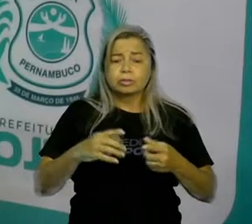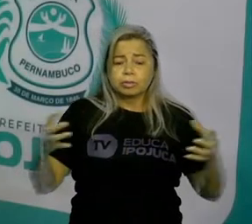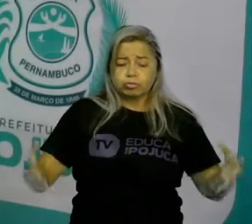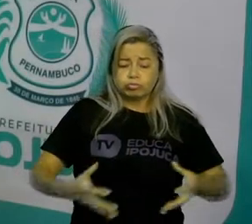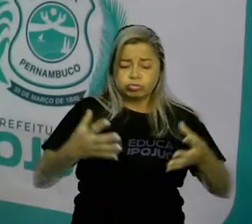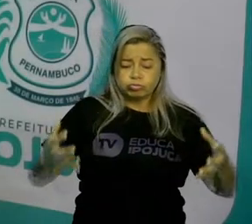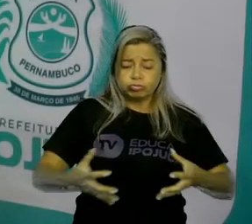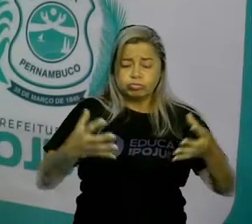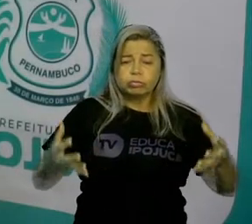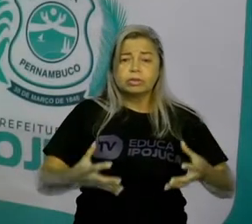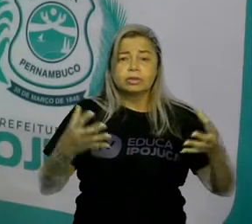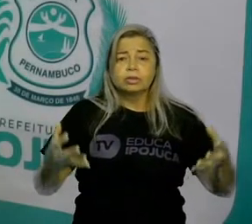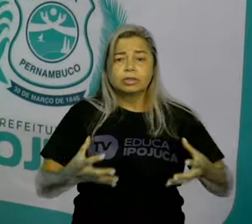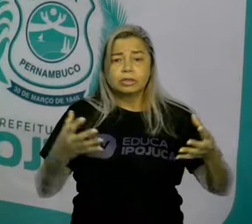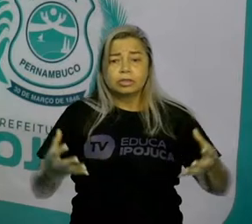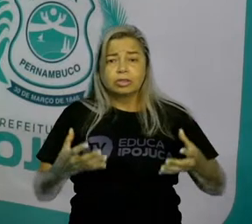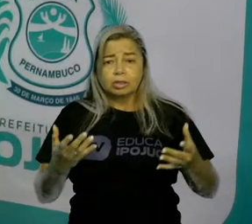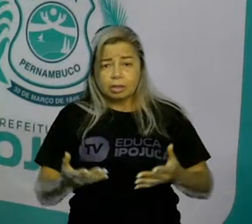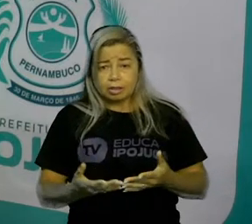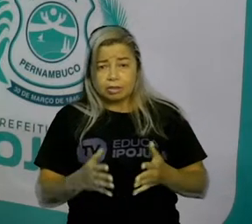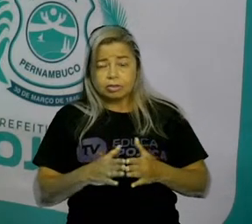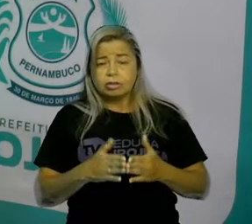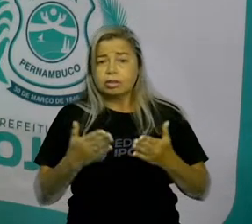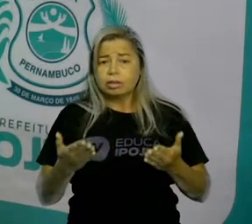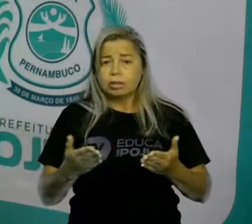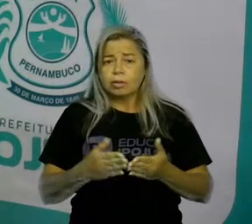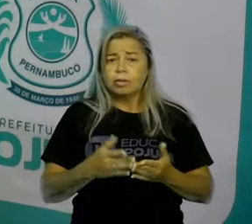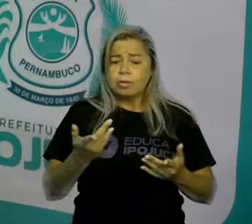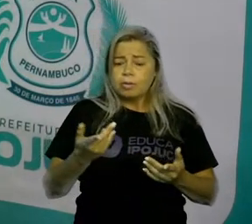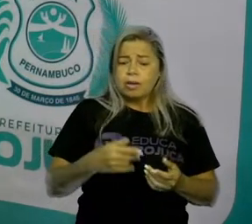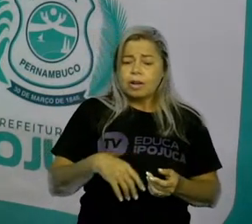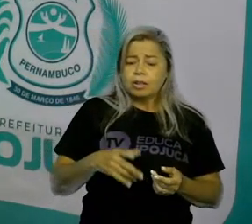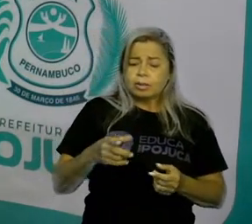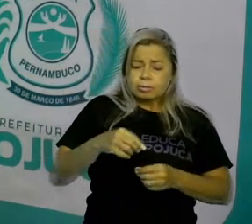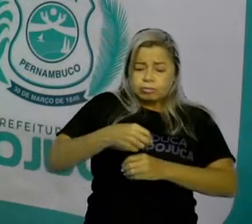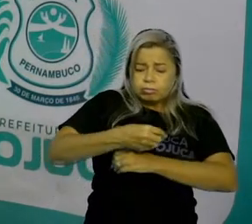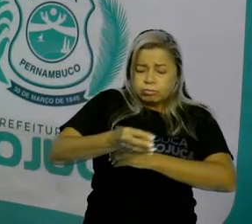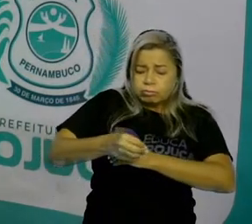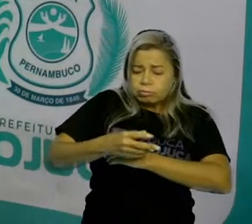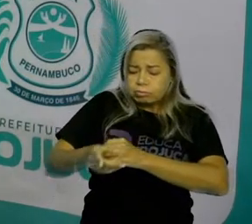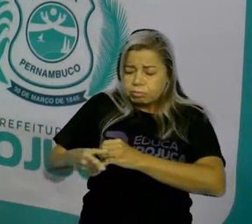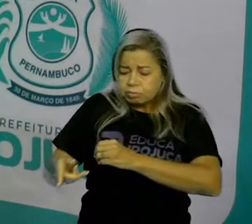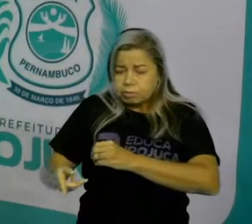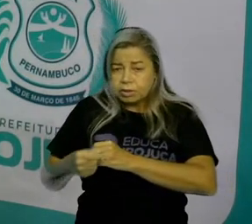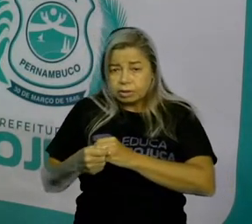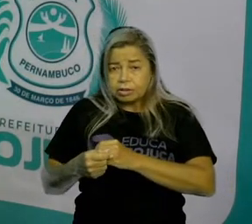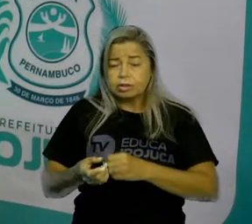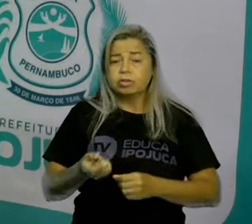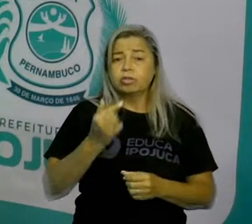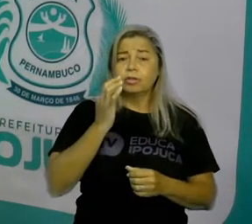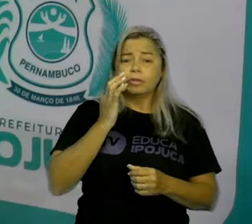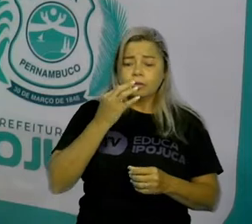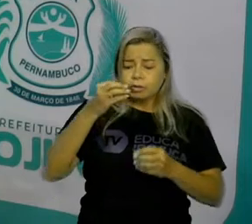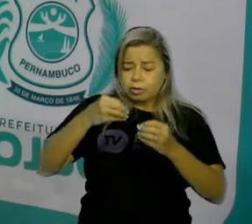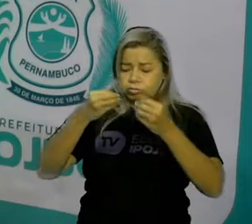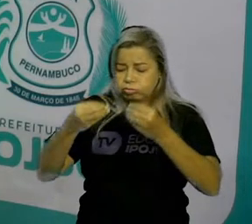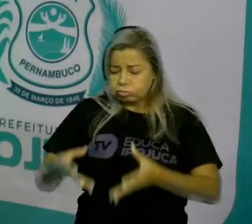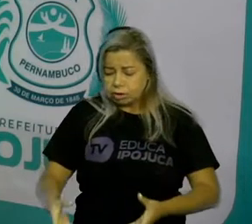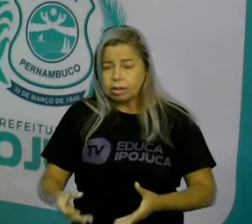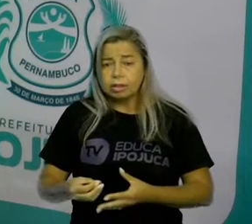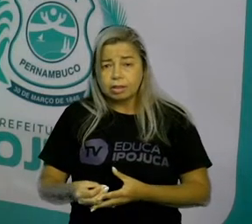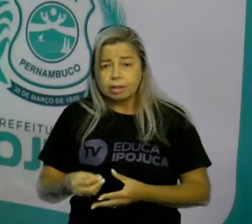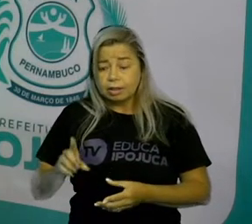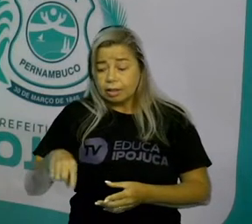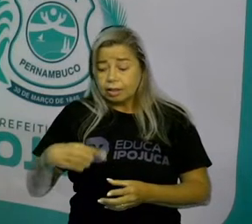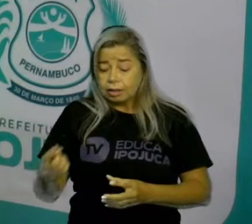plantas, as frutas caíam e cresciam novos frutos, eles também começaram a observar que